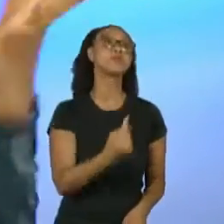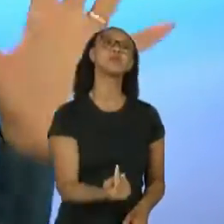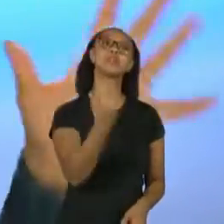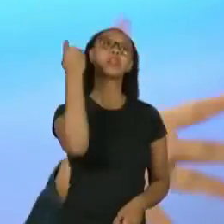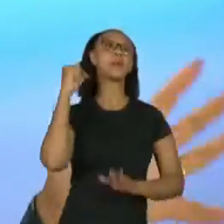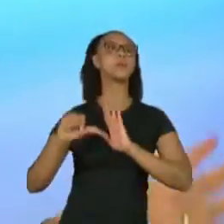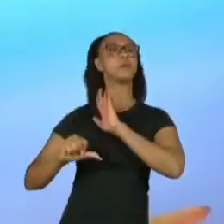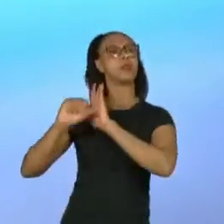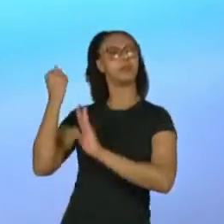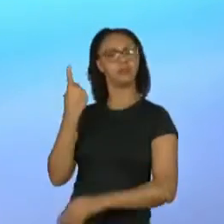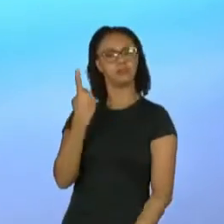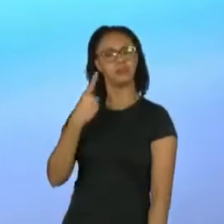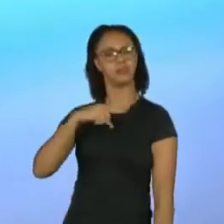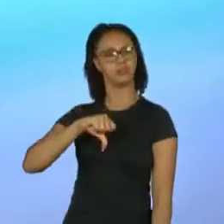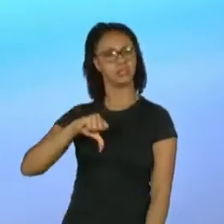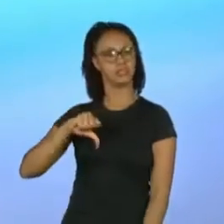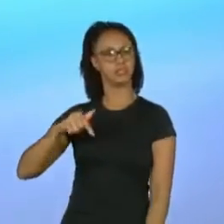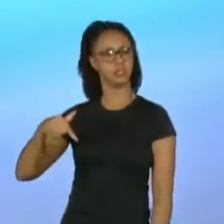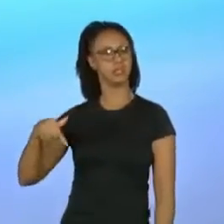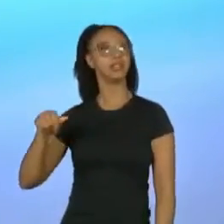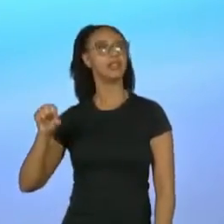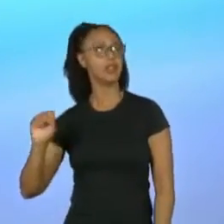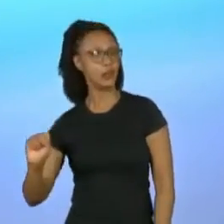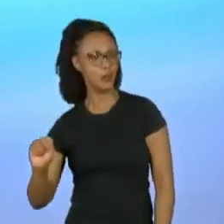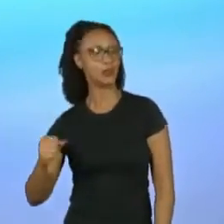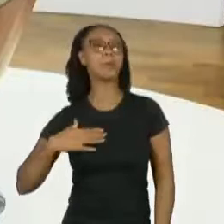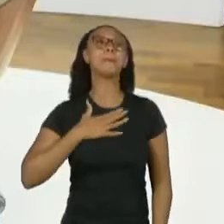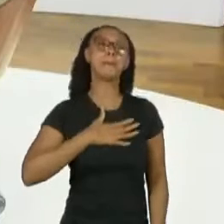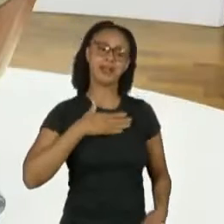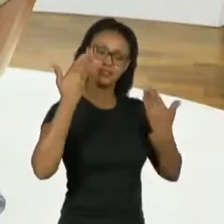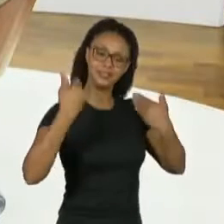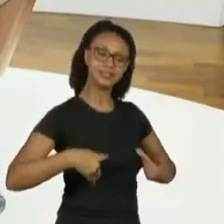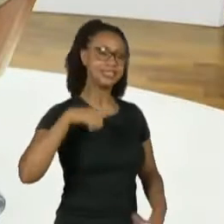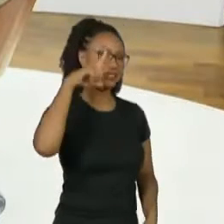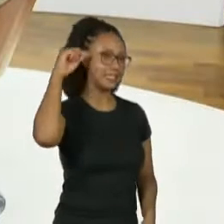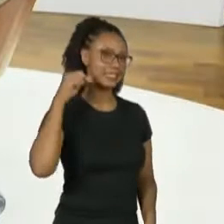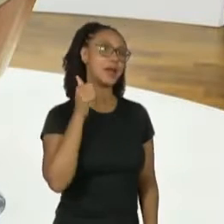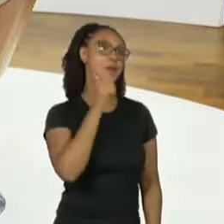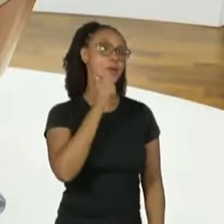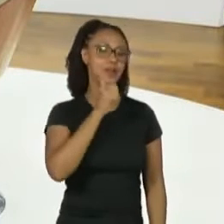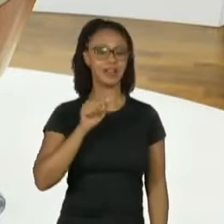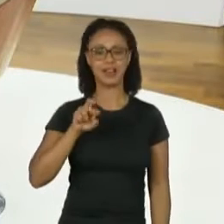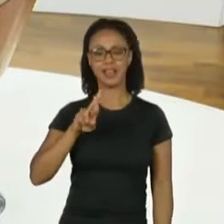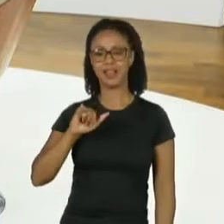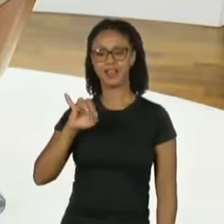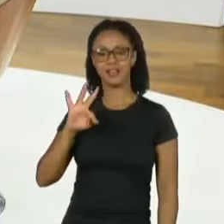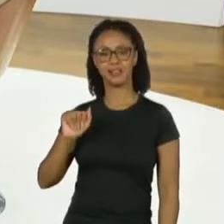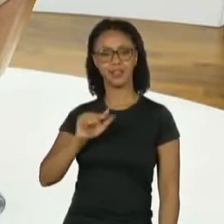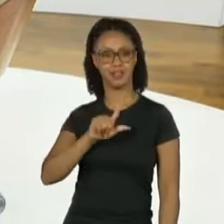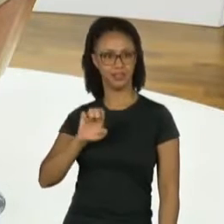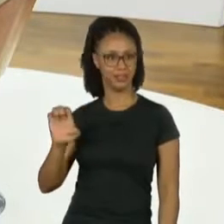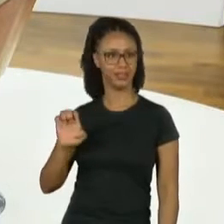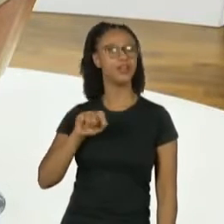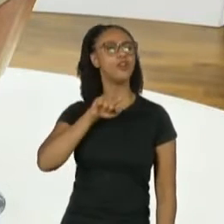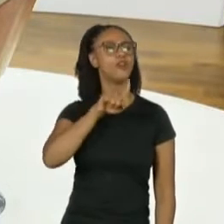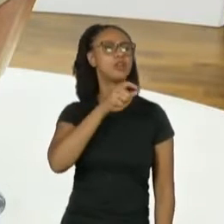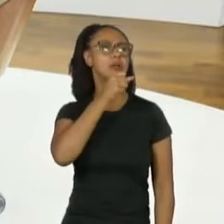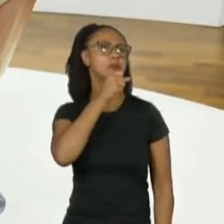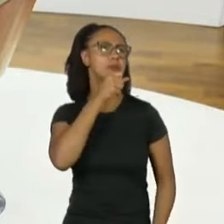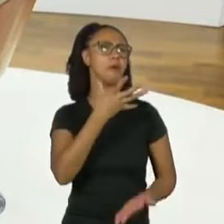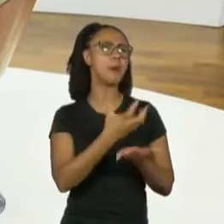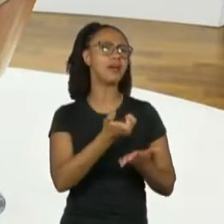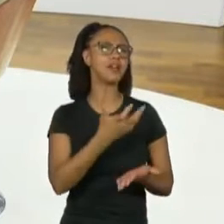LP, lá, 78. Muito prazer, Zezé. Zezé, a música da Rita Lee. E nesse LP você gravou nomes, assim,